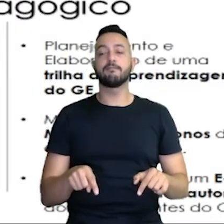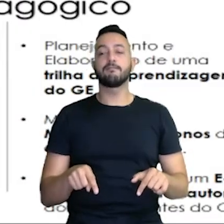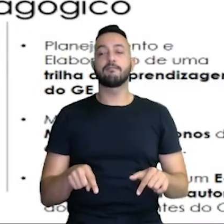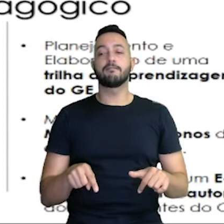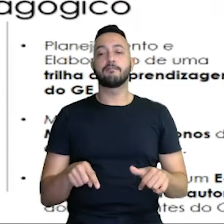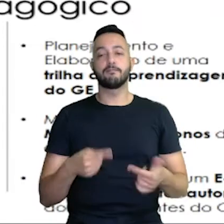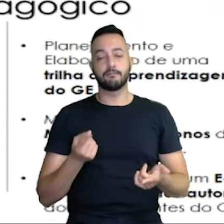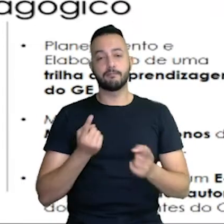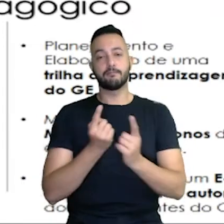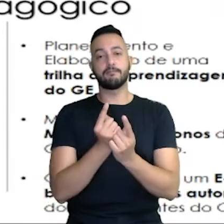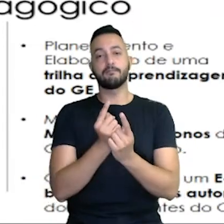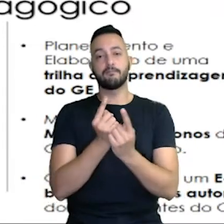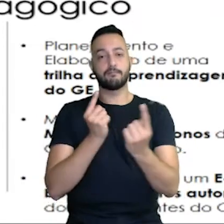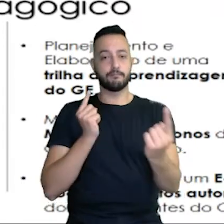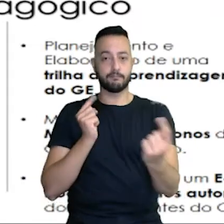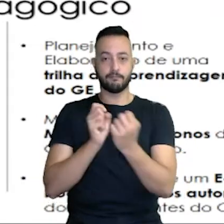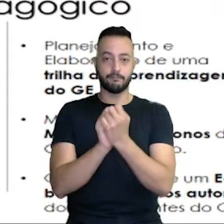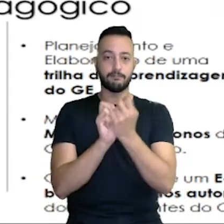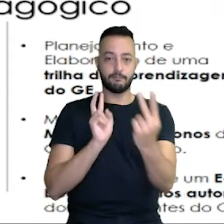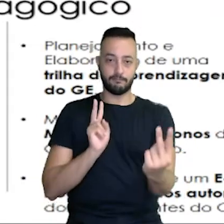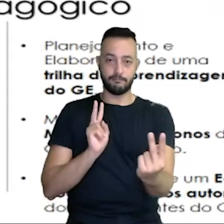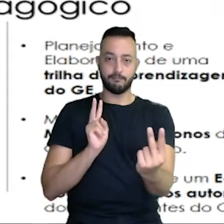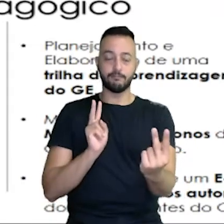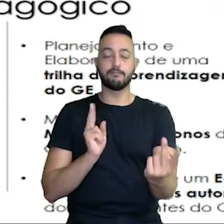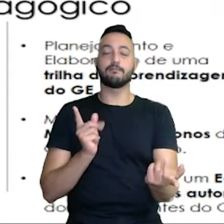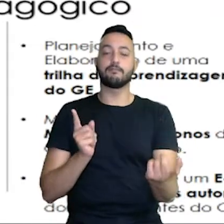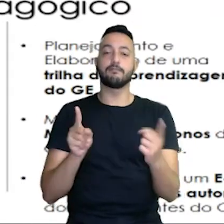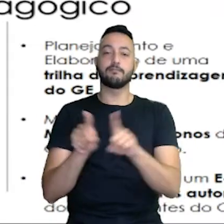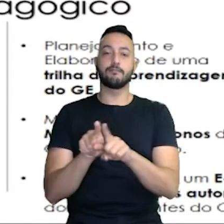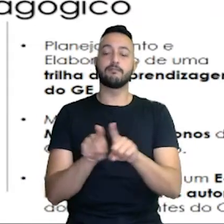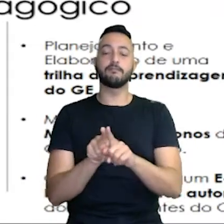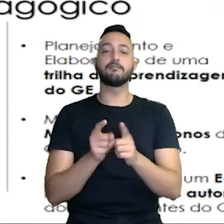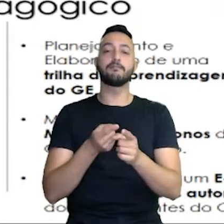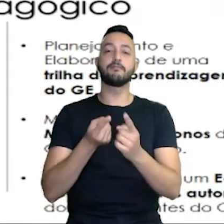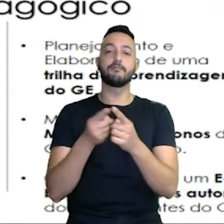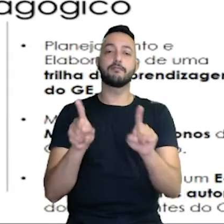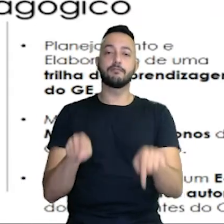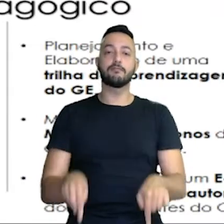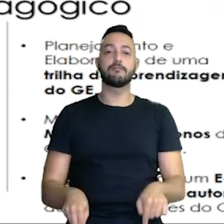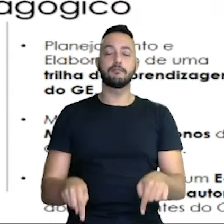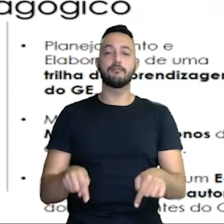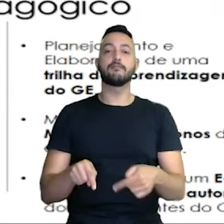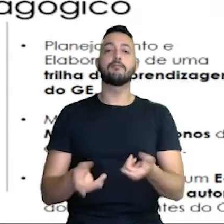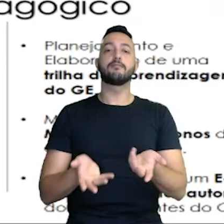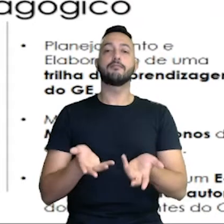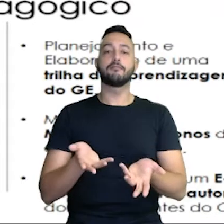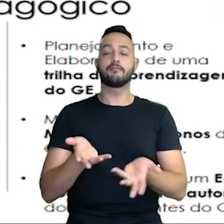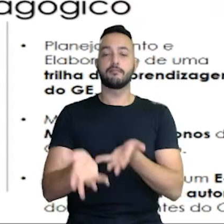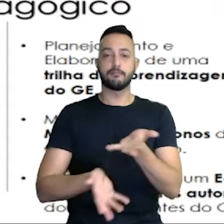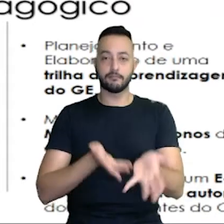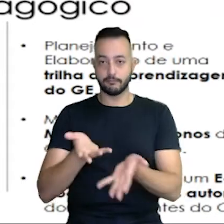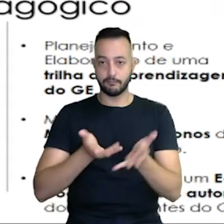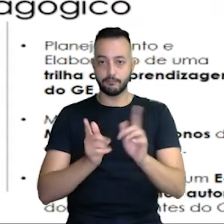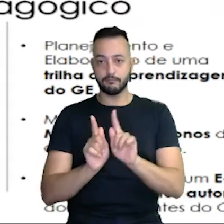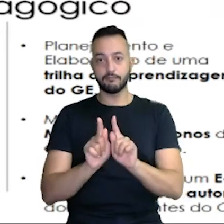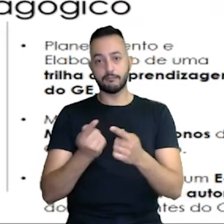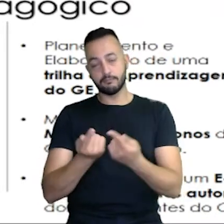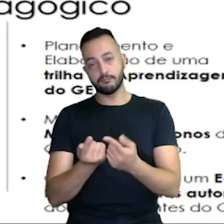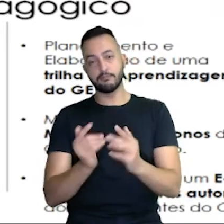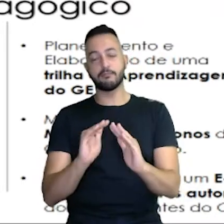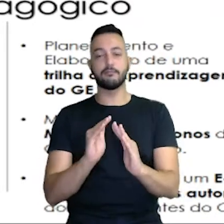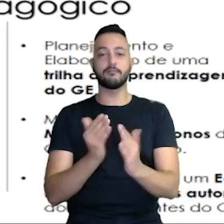distância, né? Nós temos também o projeto de atendimento dos grupos de